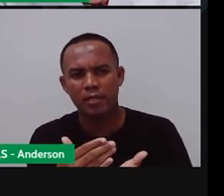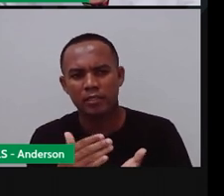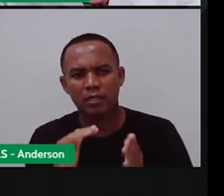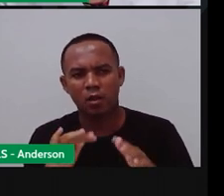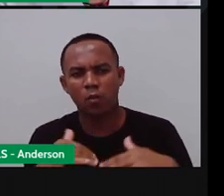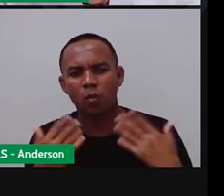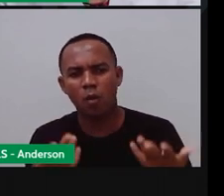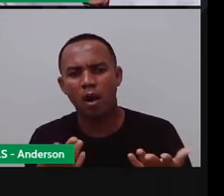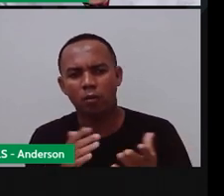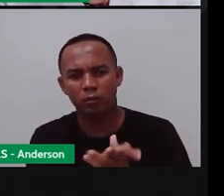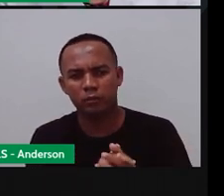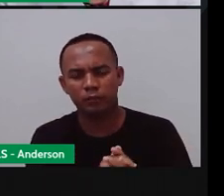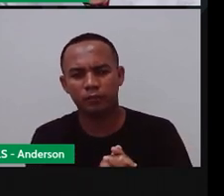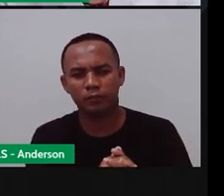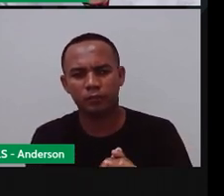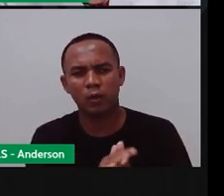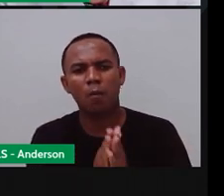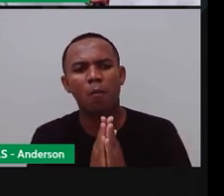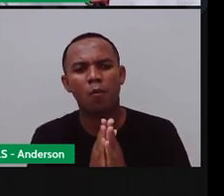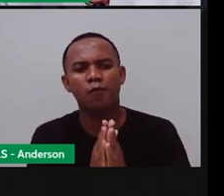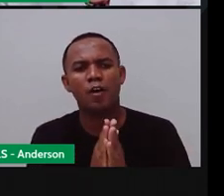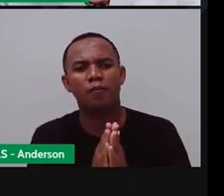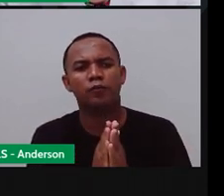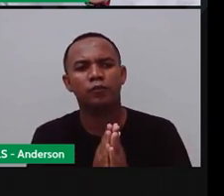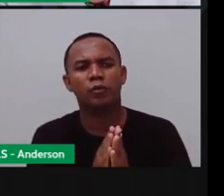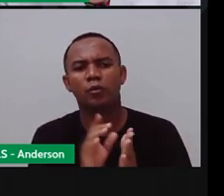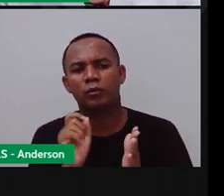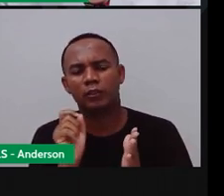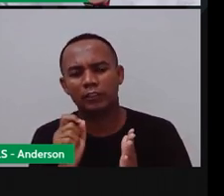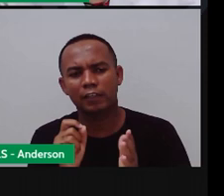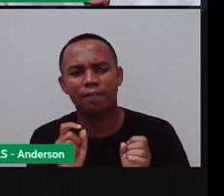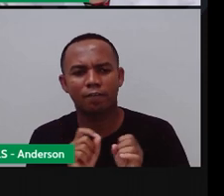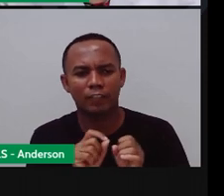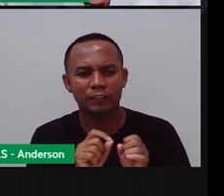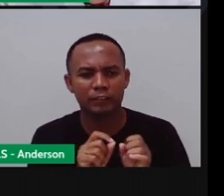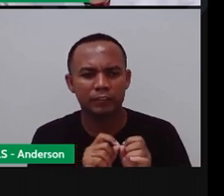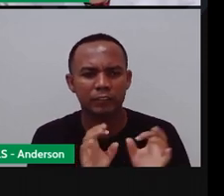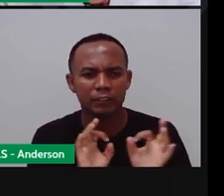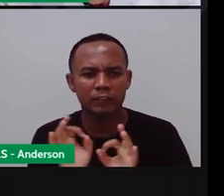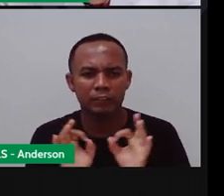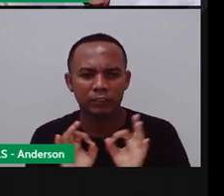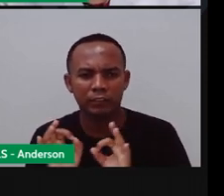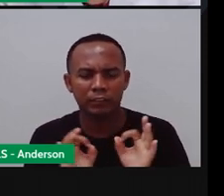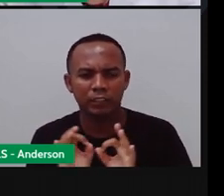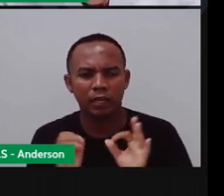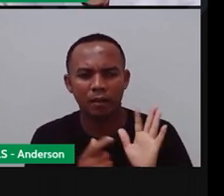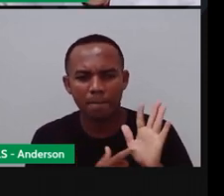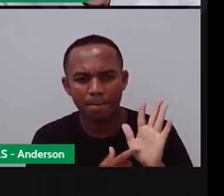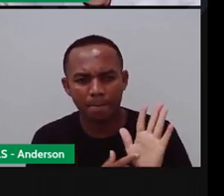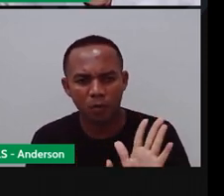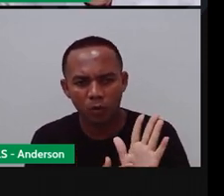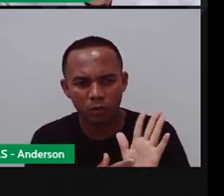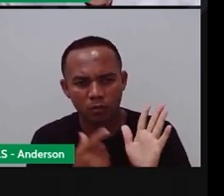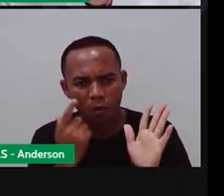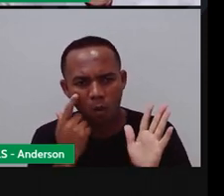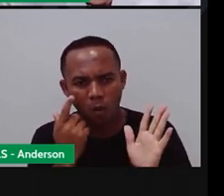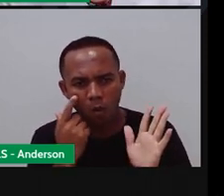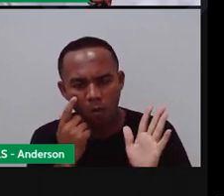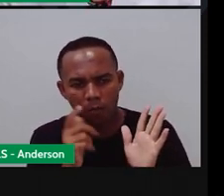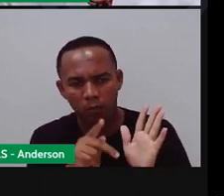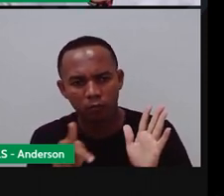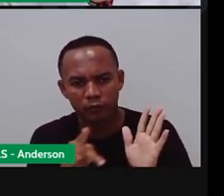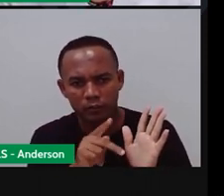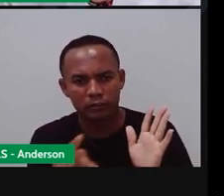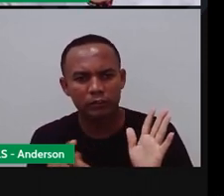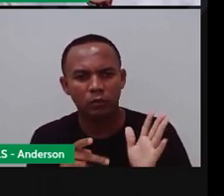a duração delas por favor e em caminho para os professores de vocês mostrem o quanto que vocês estão dedicados aí